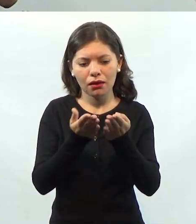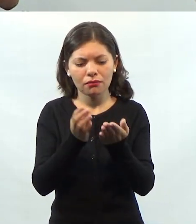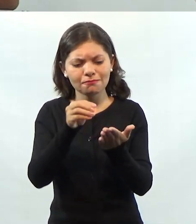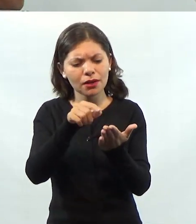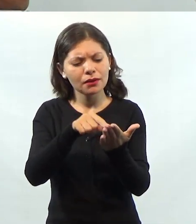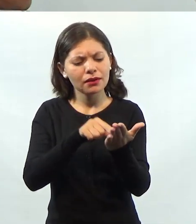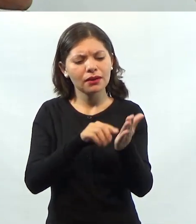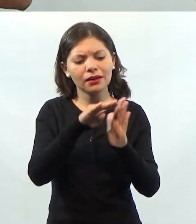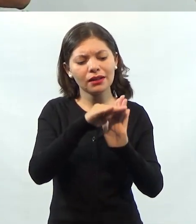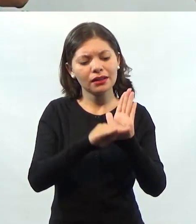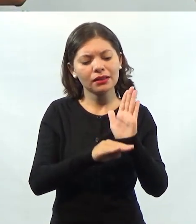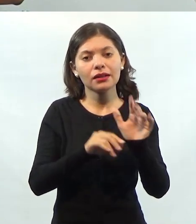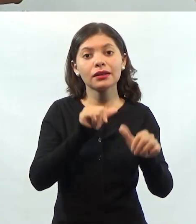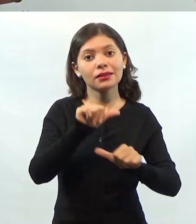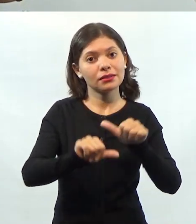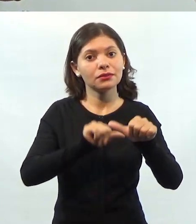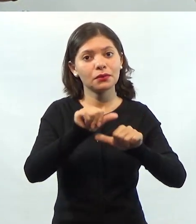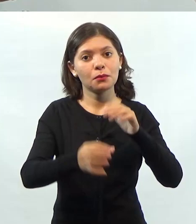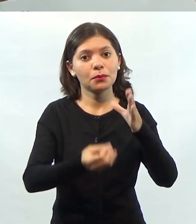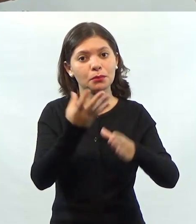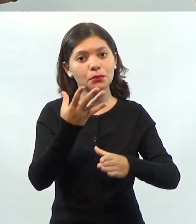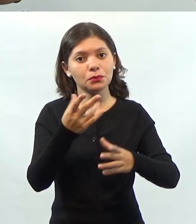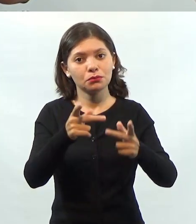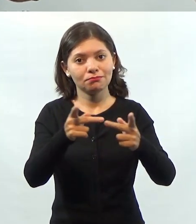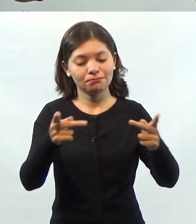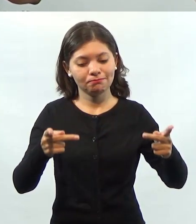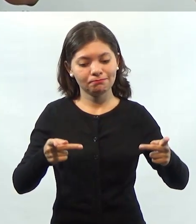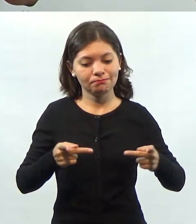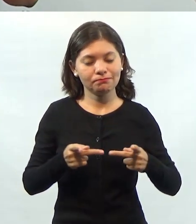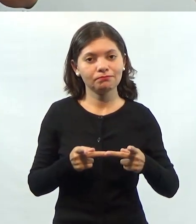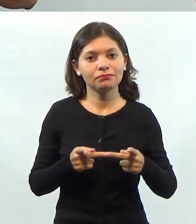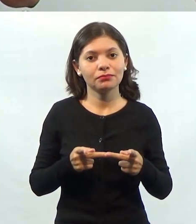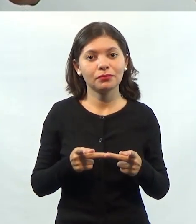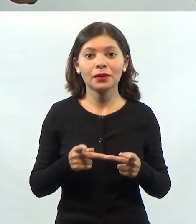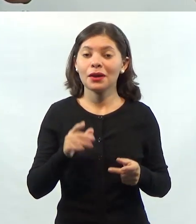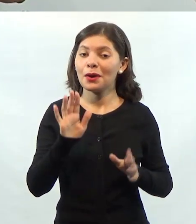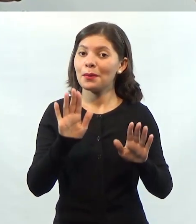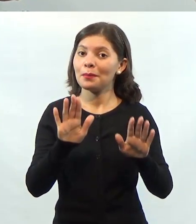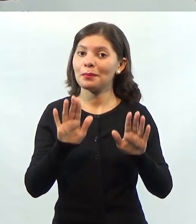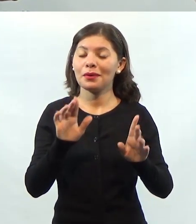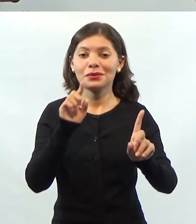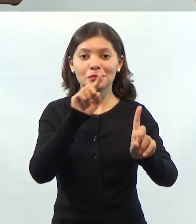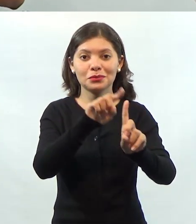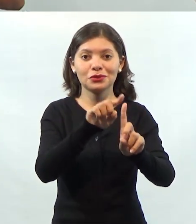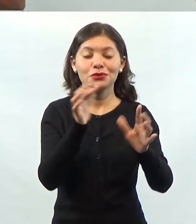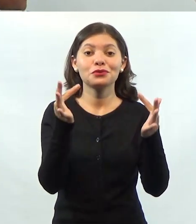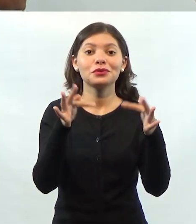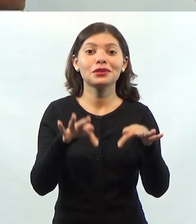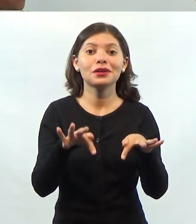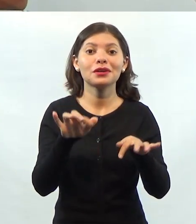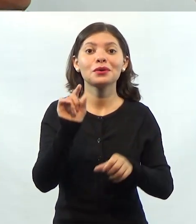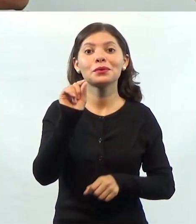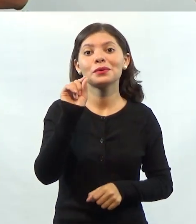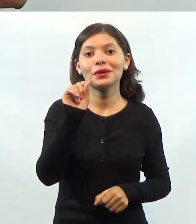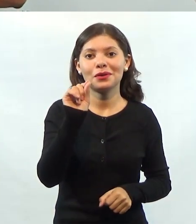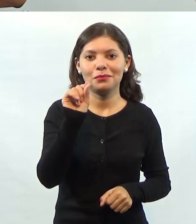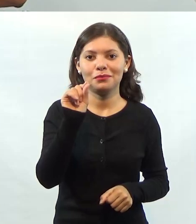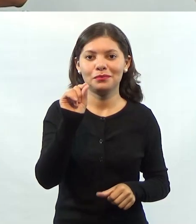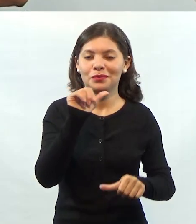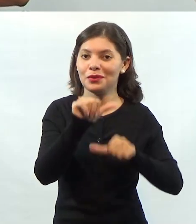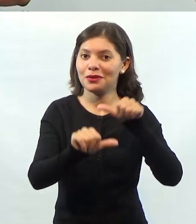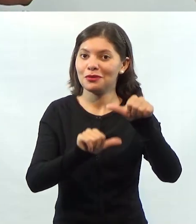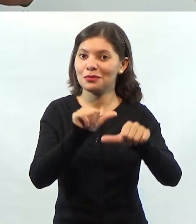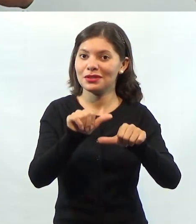e transforma em outro produto, a refeição, mas o objetivo final dele não é essa transformação.